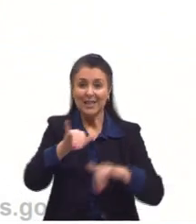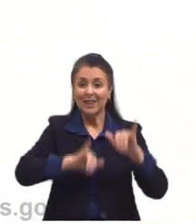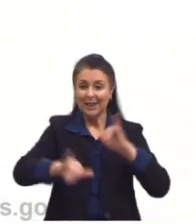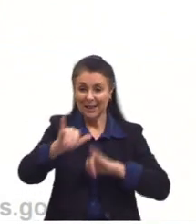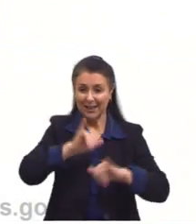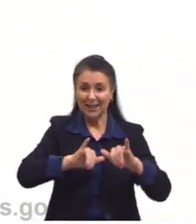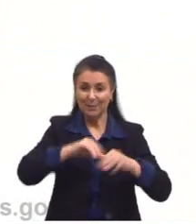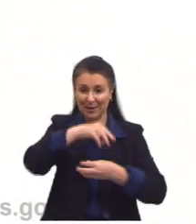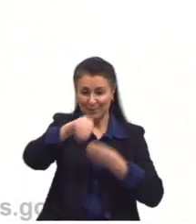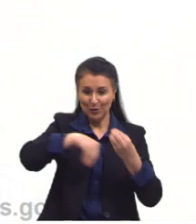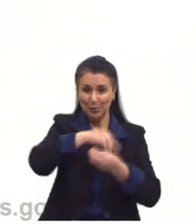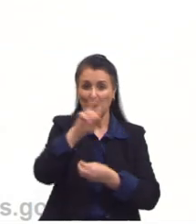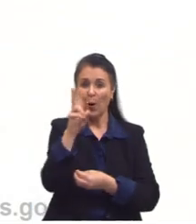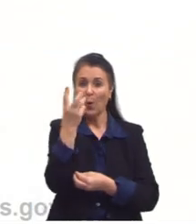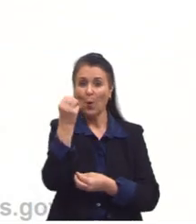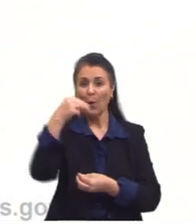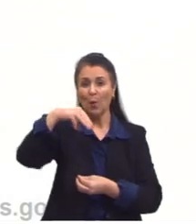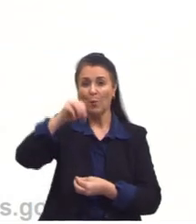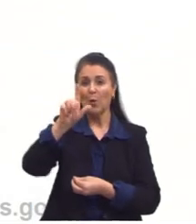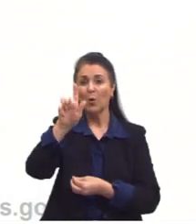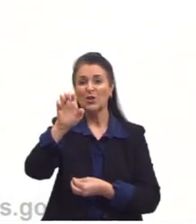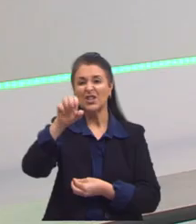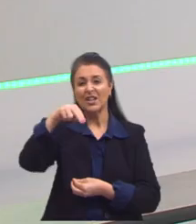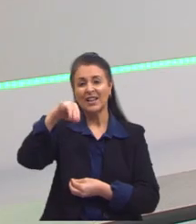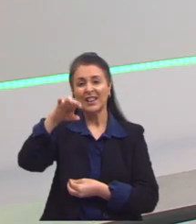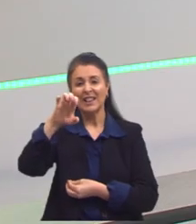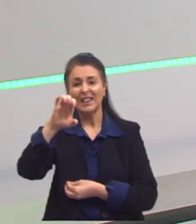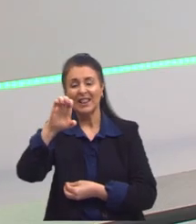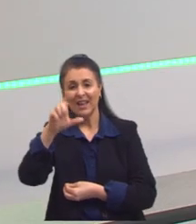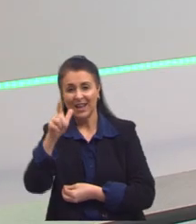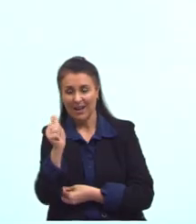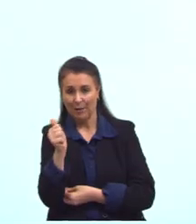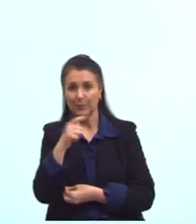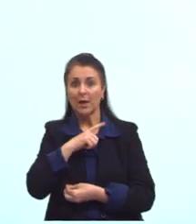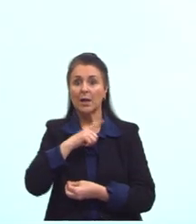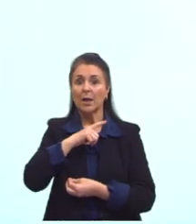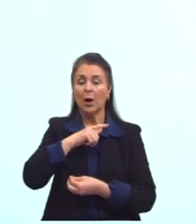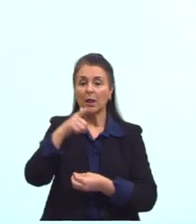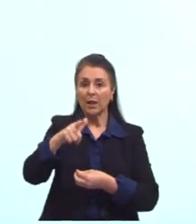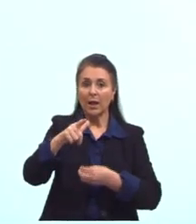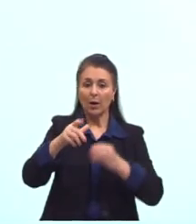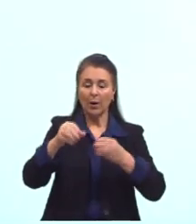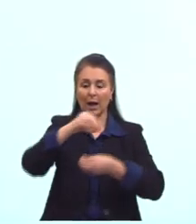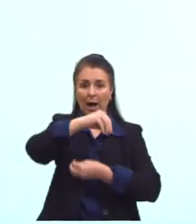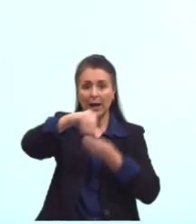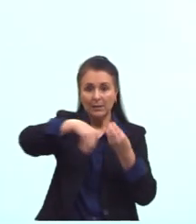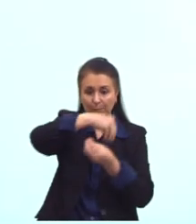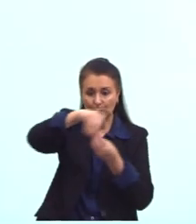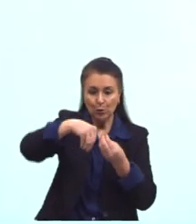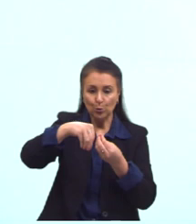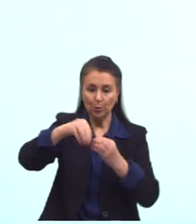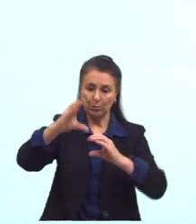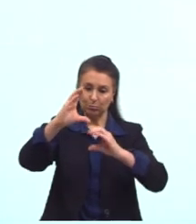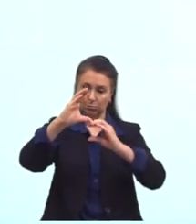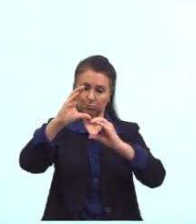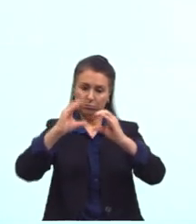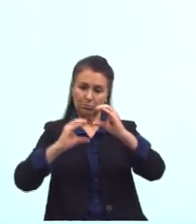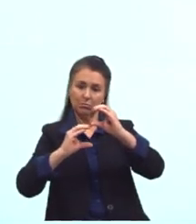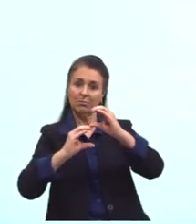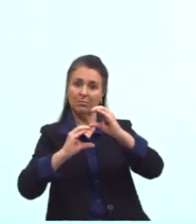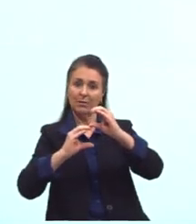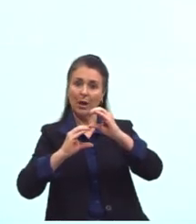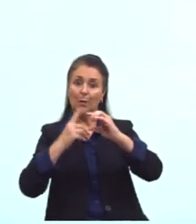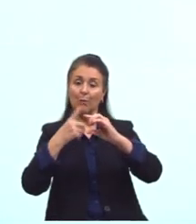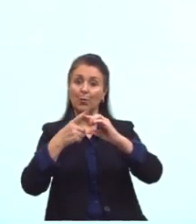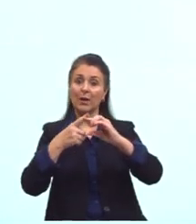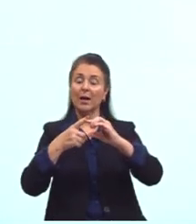com o óleo, a gente conseguiu, então, fazer uma mistura heterogênea onde o óleo se organizou acima por causa da densidade dele